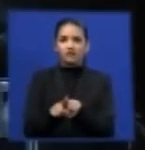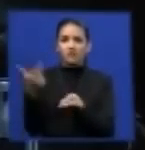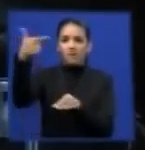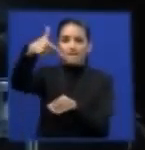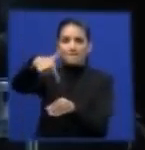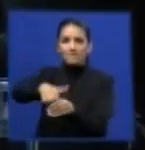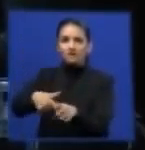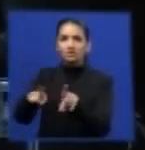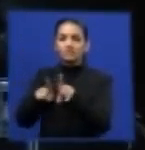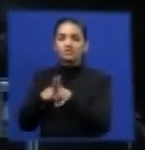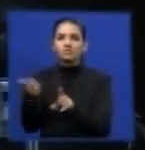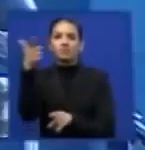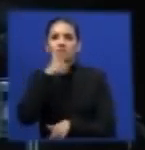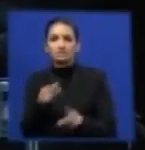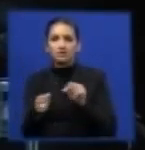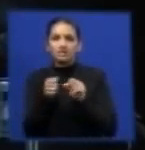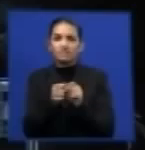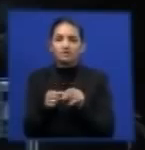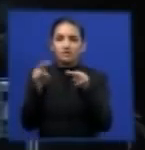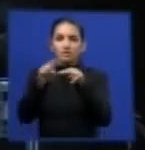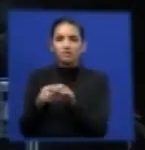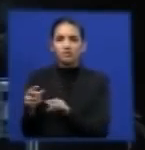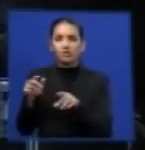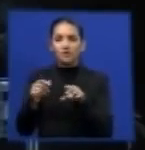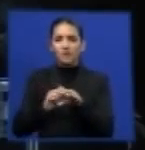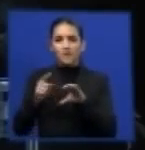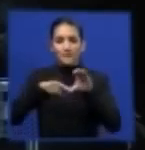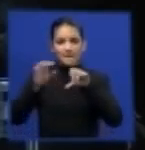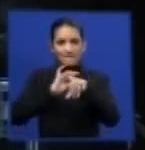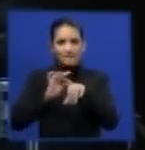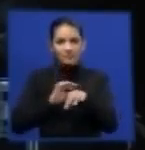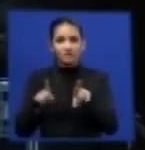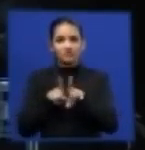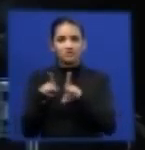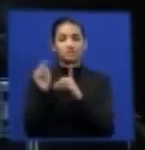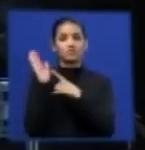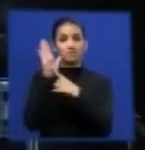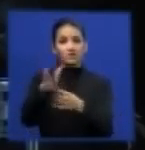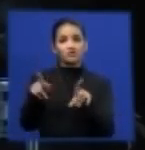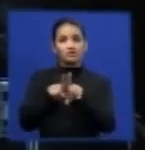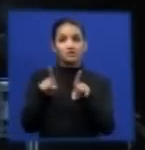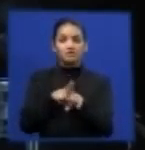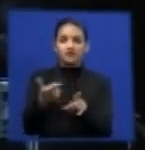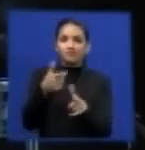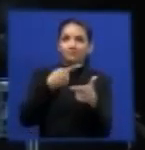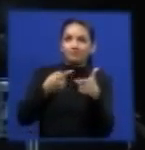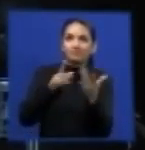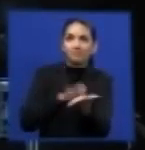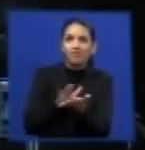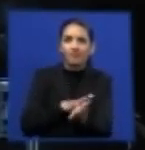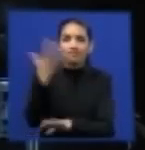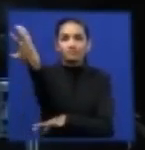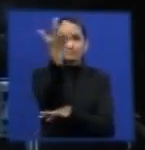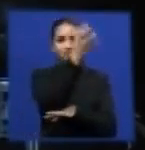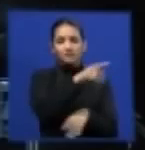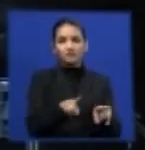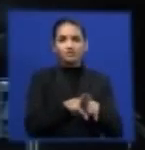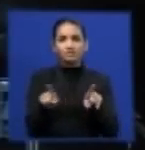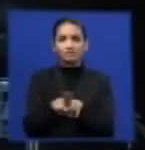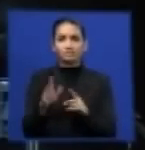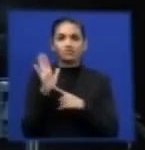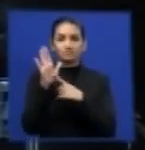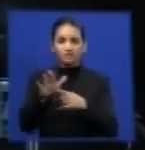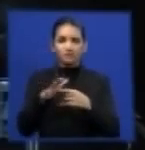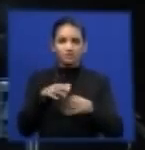também tem se demonstrado muito eficiente e menos agressiva ao meio ambiente, menos impactante. Ali os playgrounds.